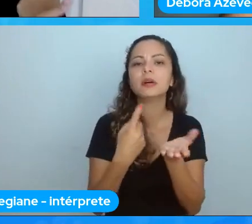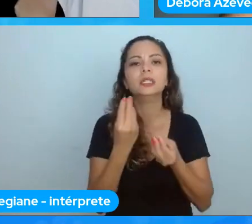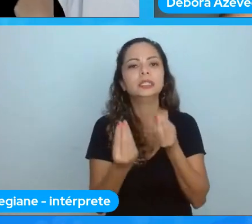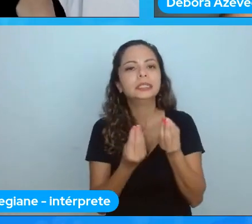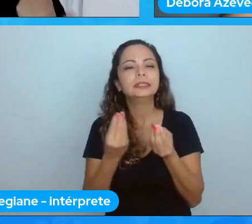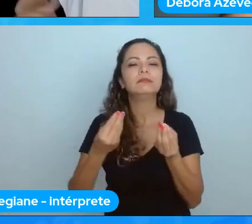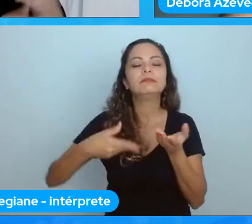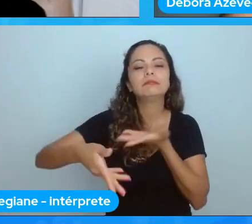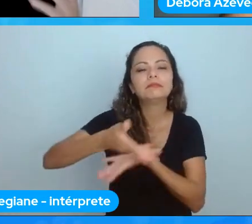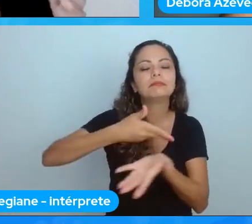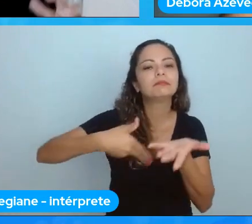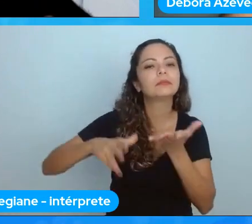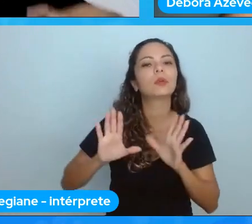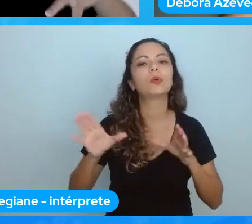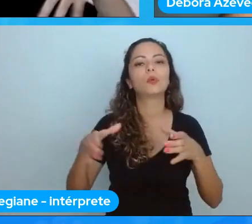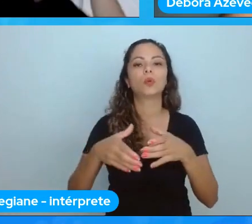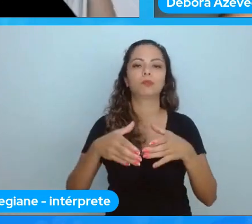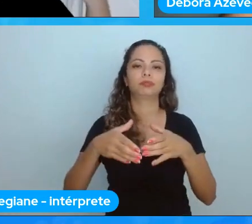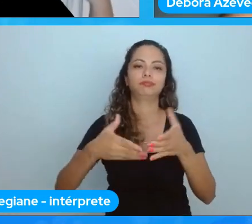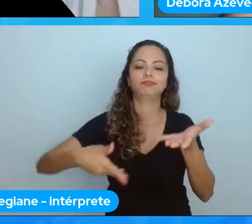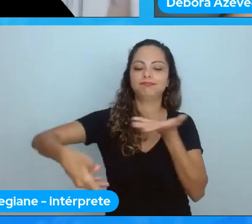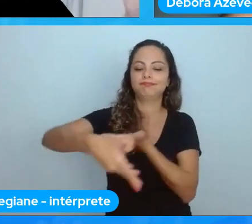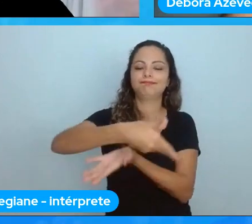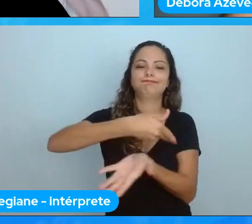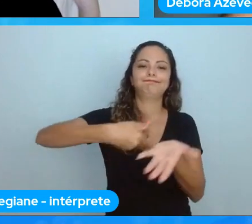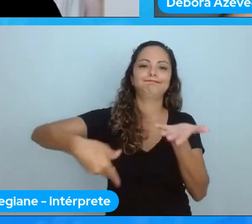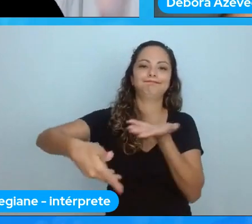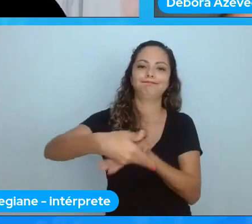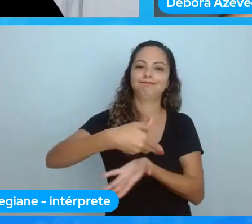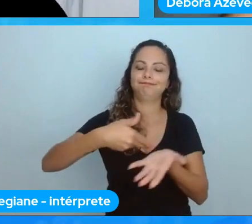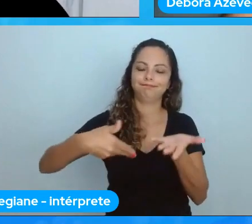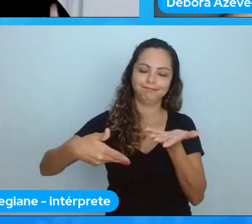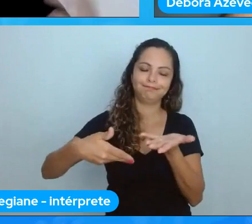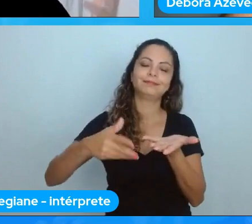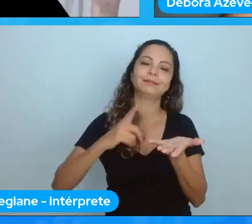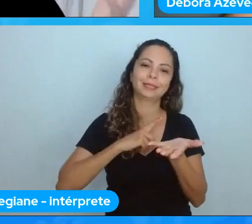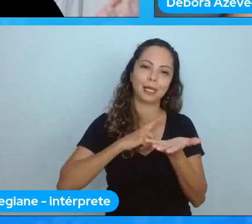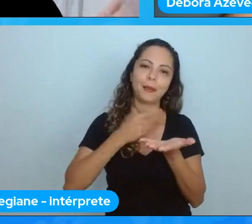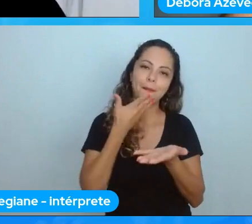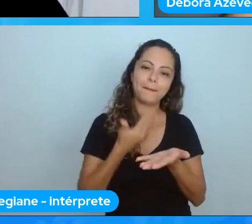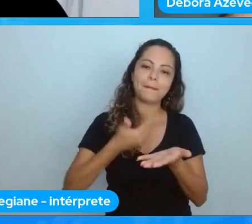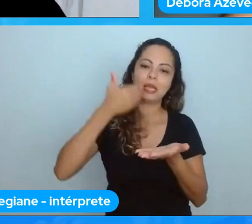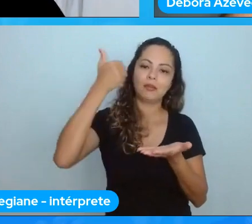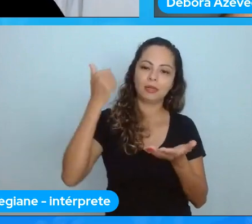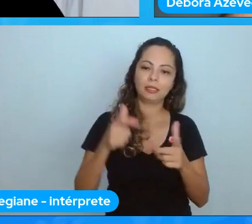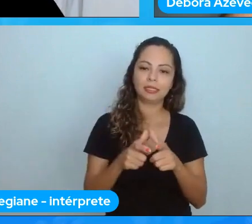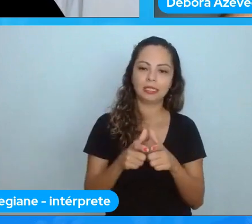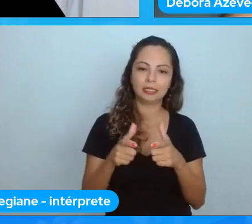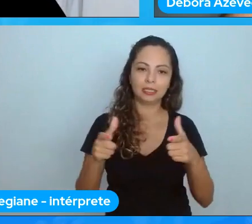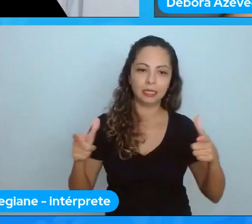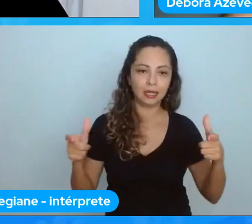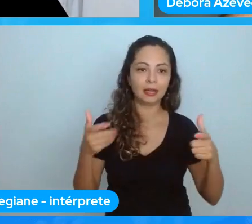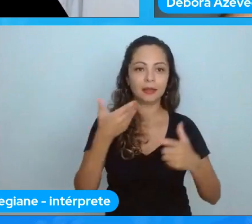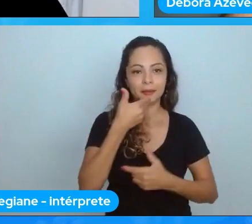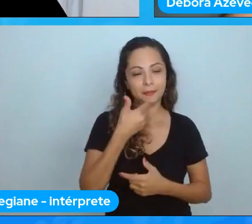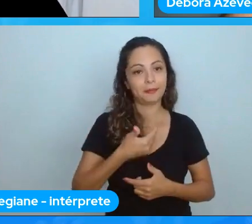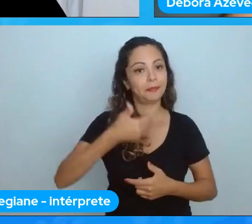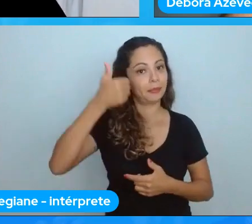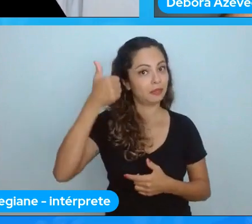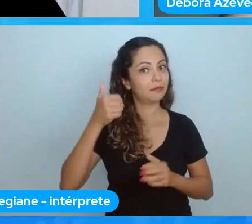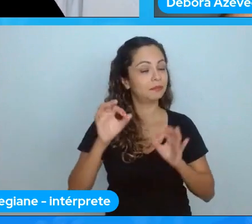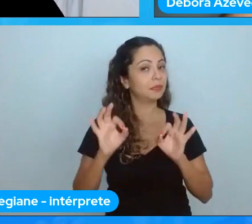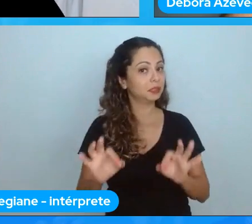eu acho que todas essas coisas que foram melhorando foram crescendo foram ficando cada vez melhor eu não esperava assim que